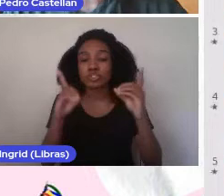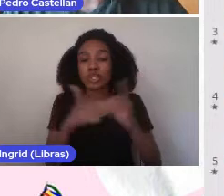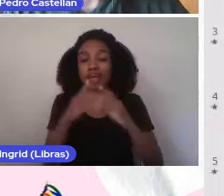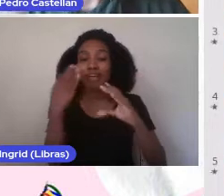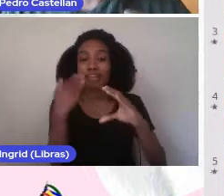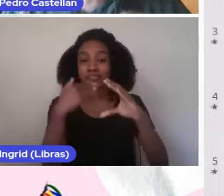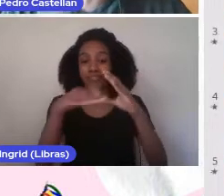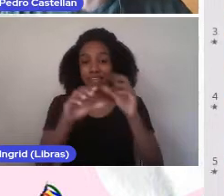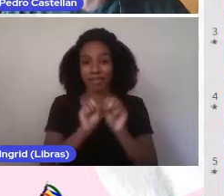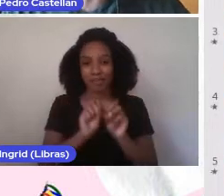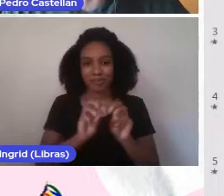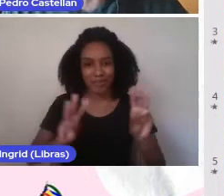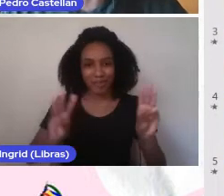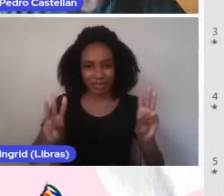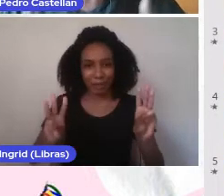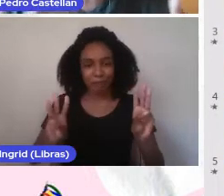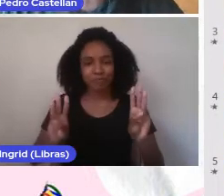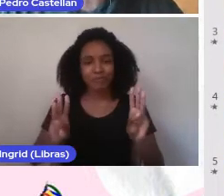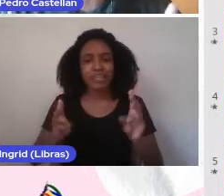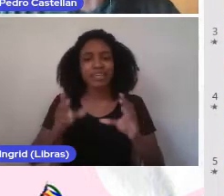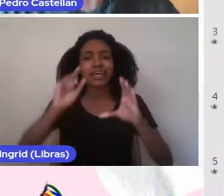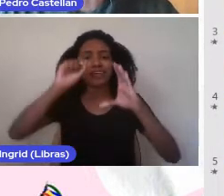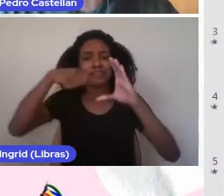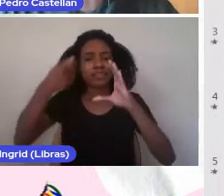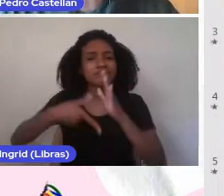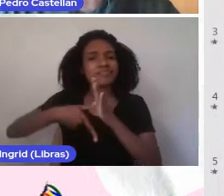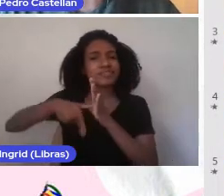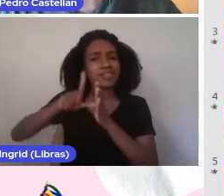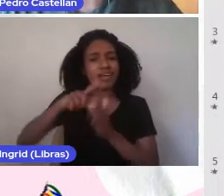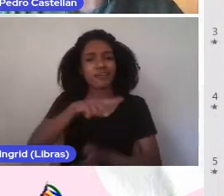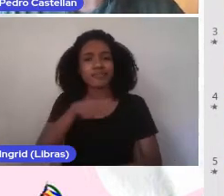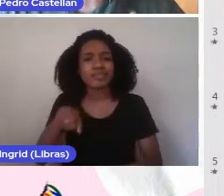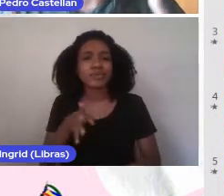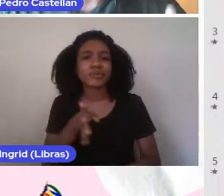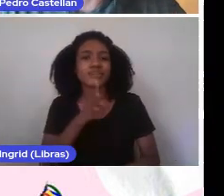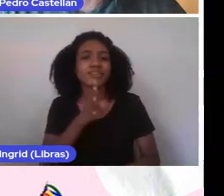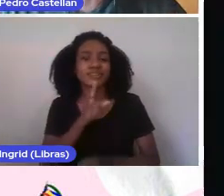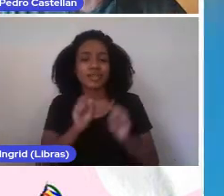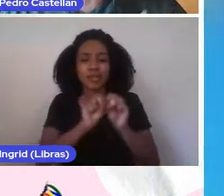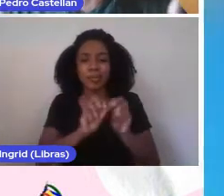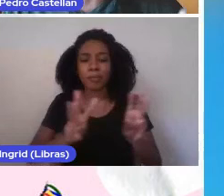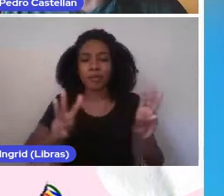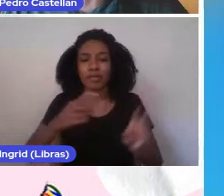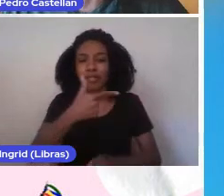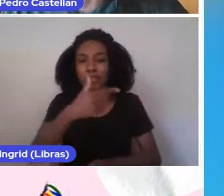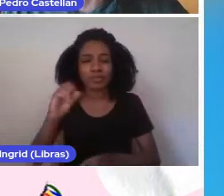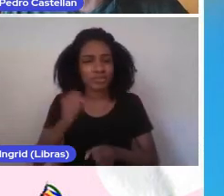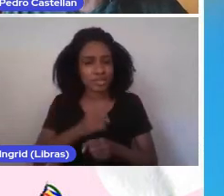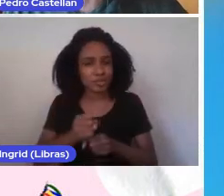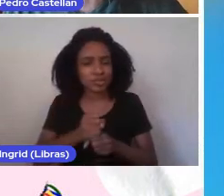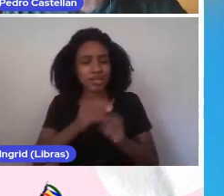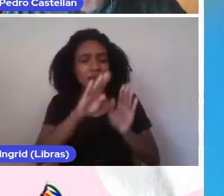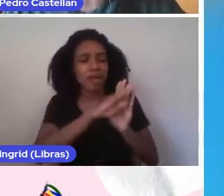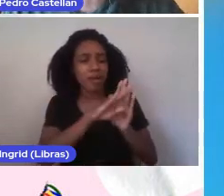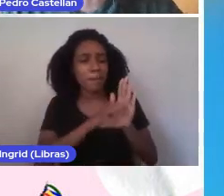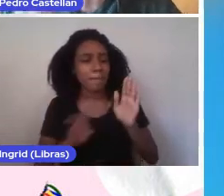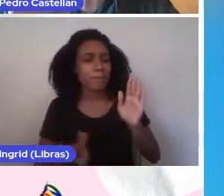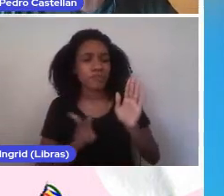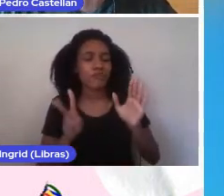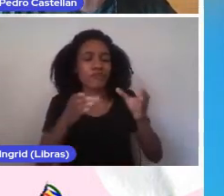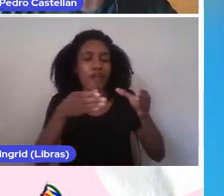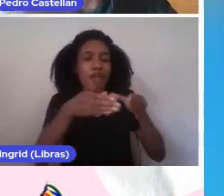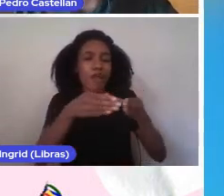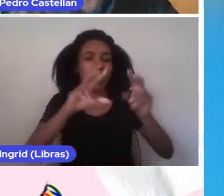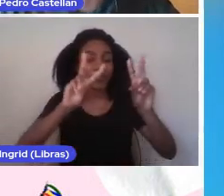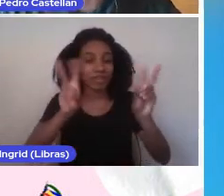o portal. Em vídeos anteriores, vocês conheceram o portal do Bicentenário, seus princípios, trilhas e núcleos temáticos.